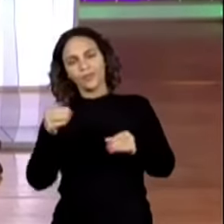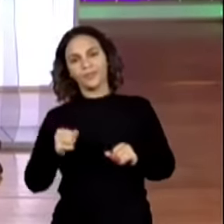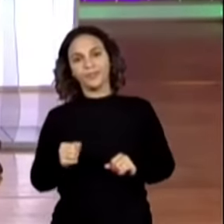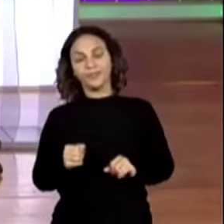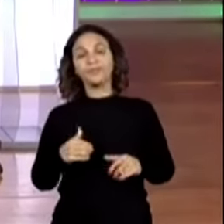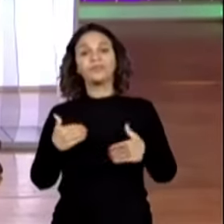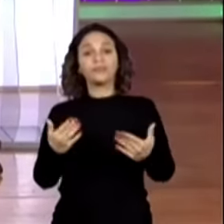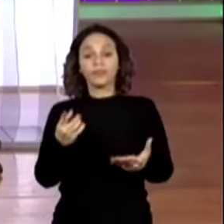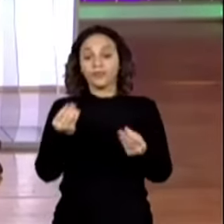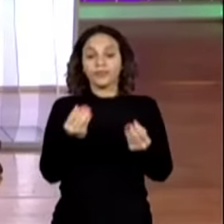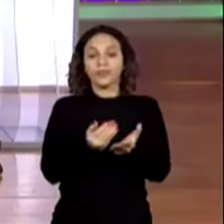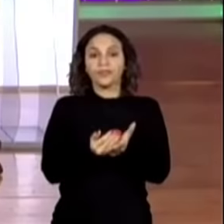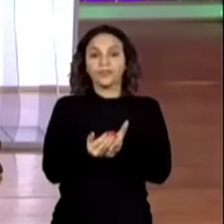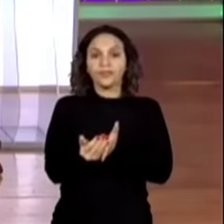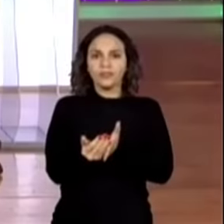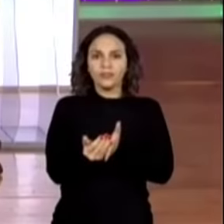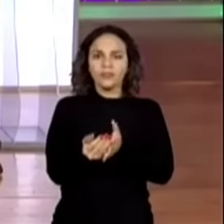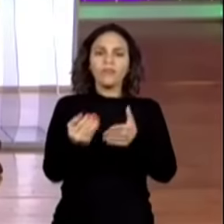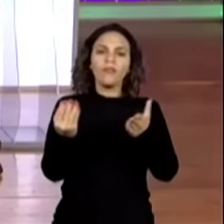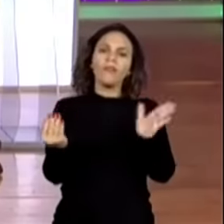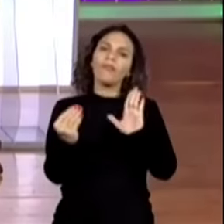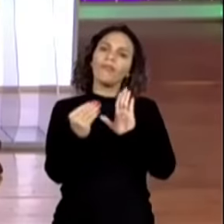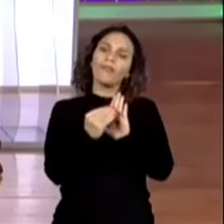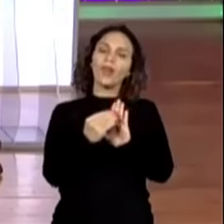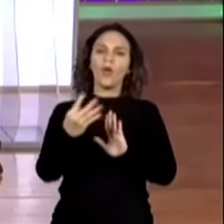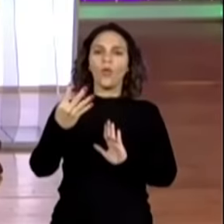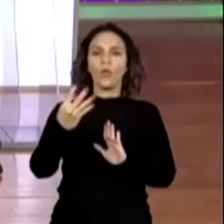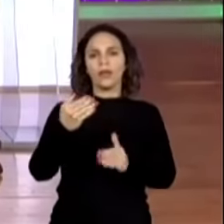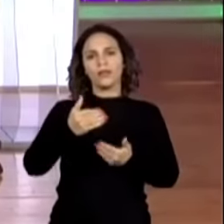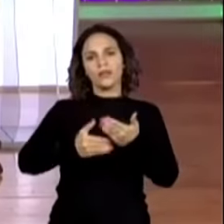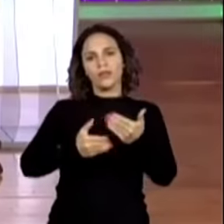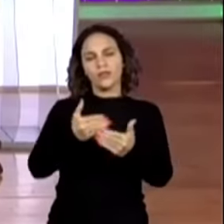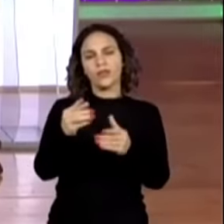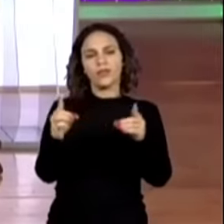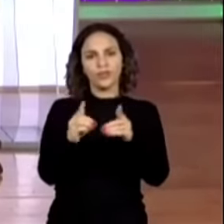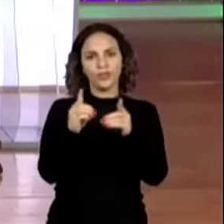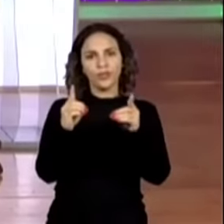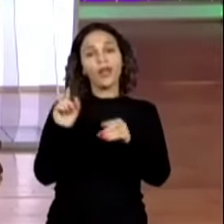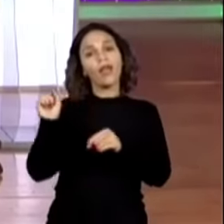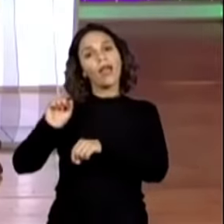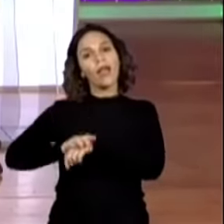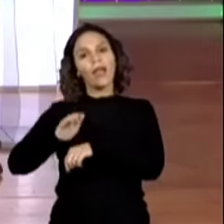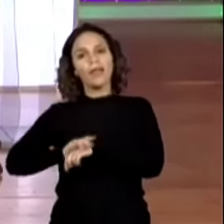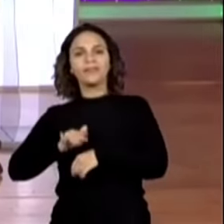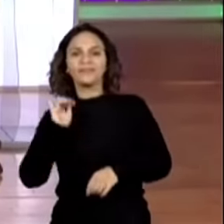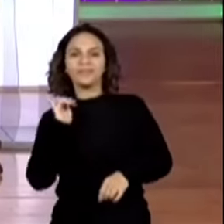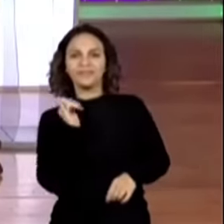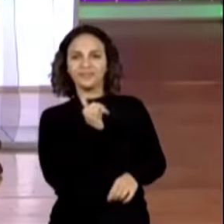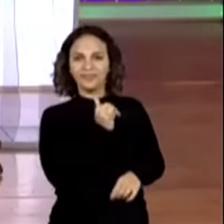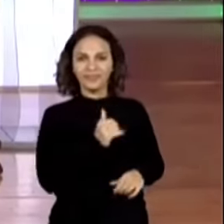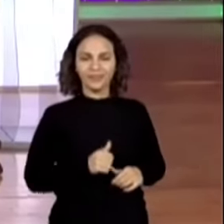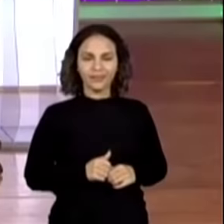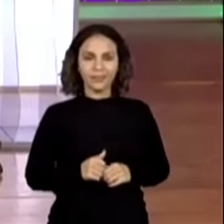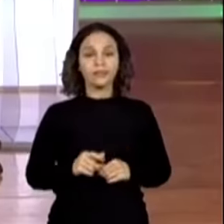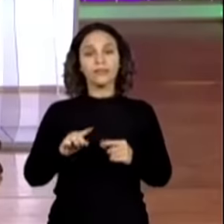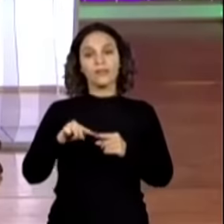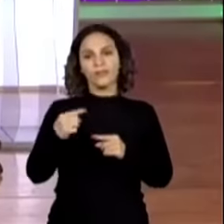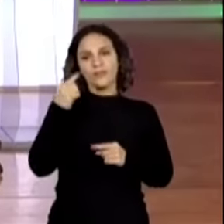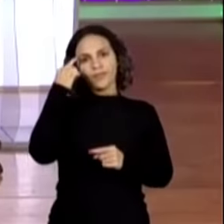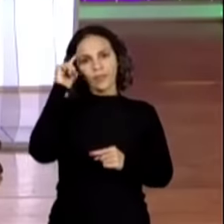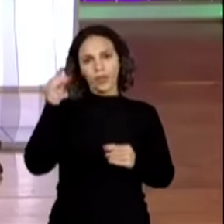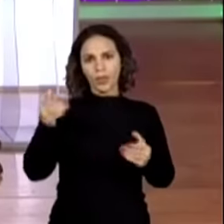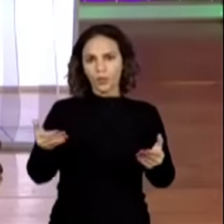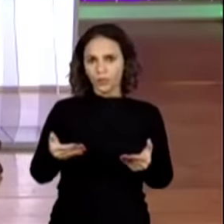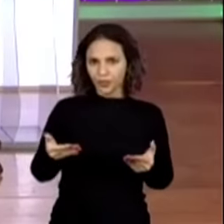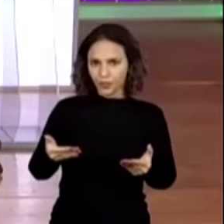como vocês começam? Coloca a quarta sequência didática. Quem Conta o Conto, depois a data de hoje.